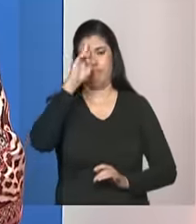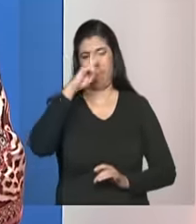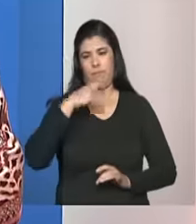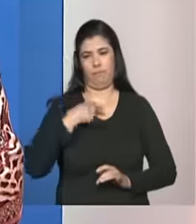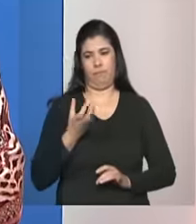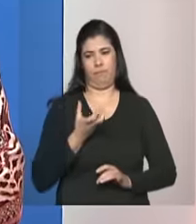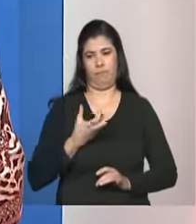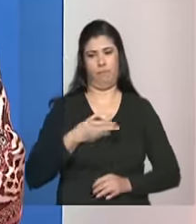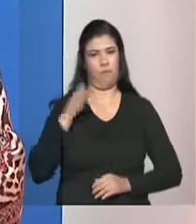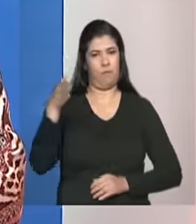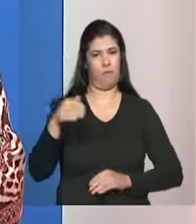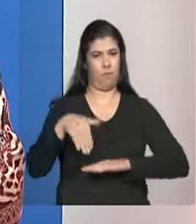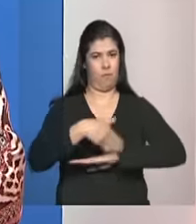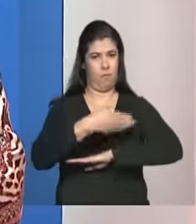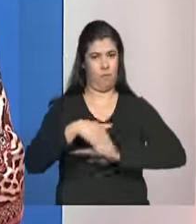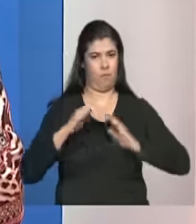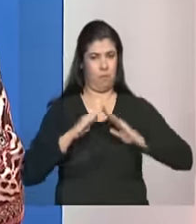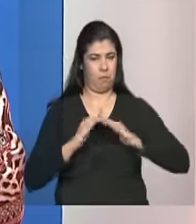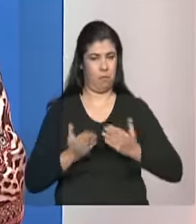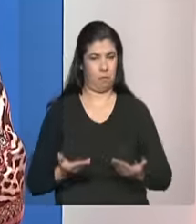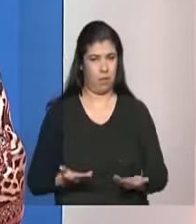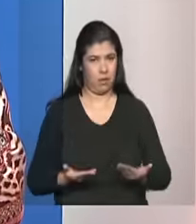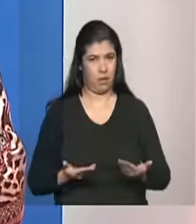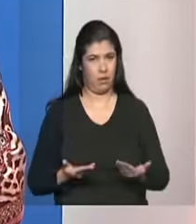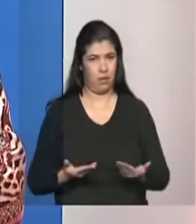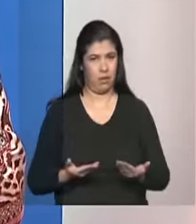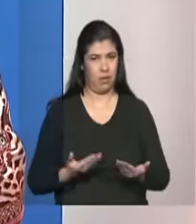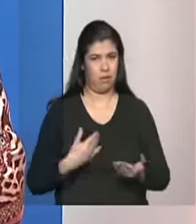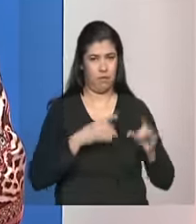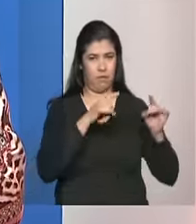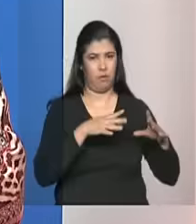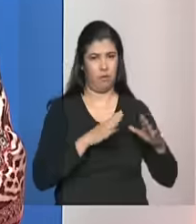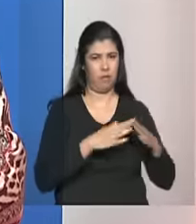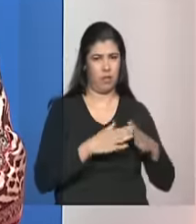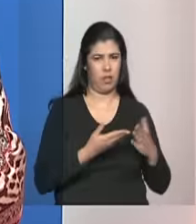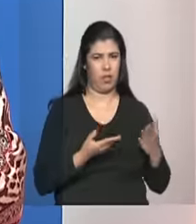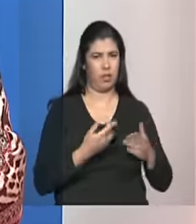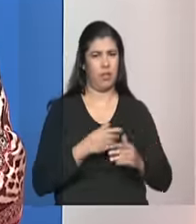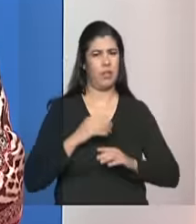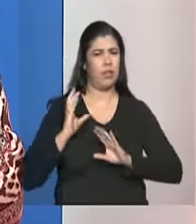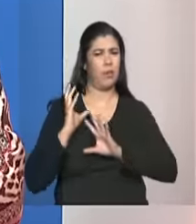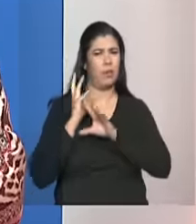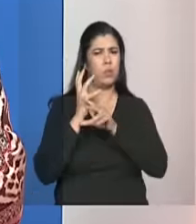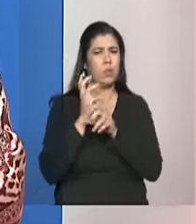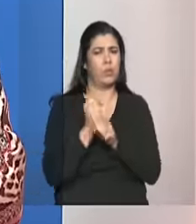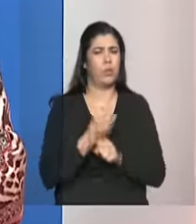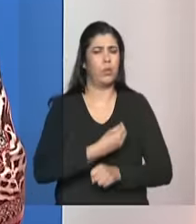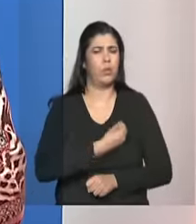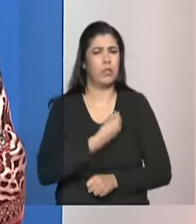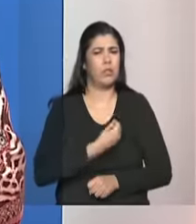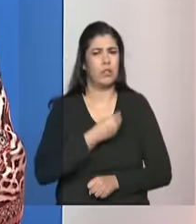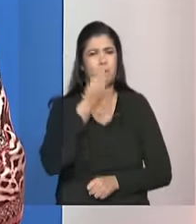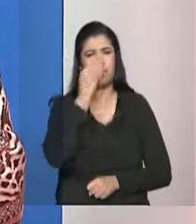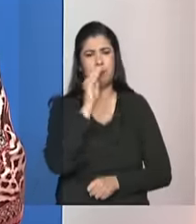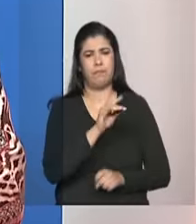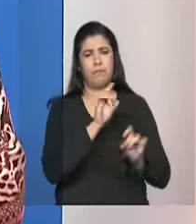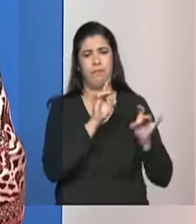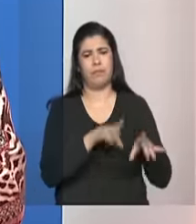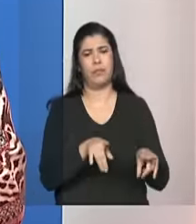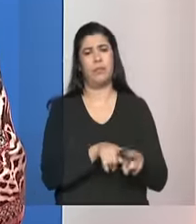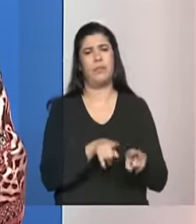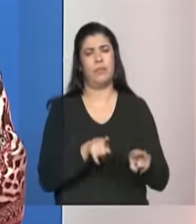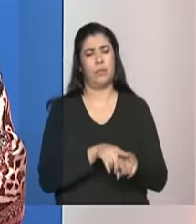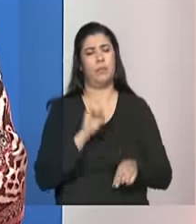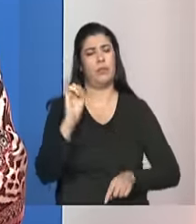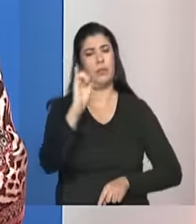relacionados à falta de acesso a políticas públicas, a trajetórias de abandono que levam as pessoas para a rua. Acho que isso é bastante